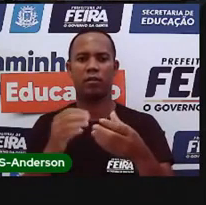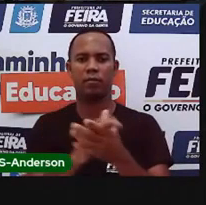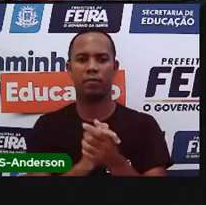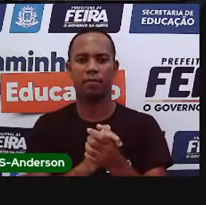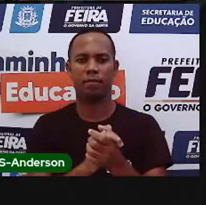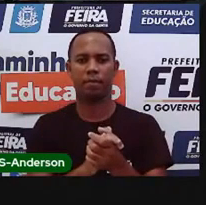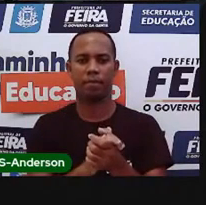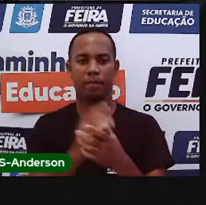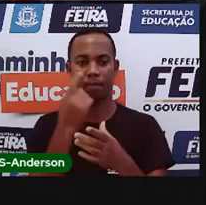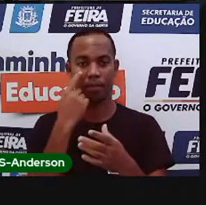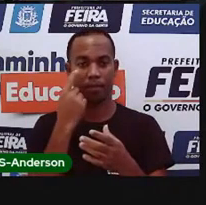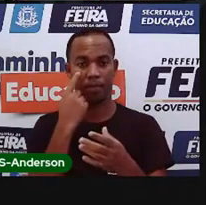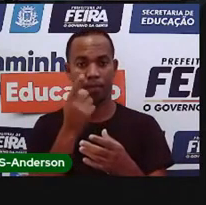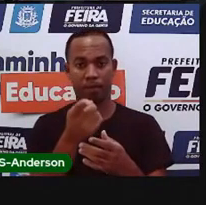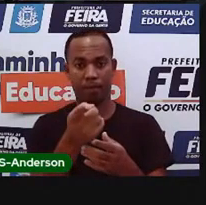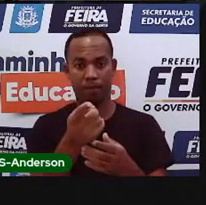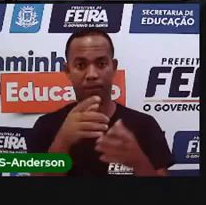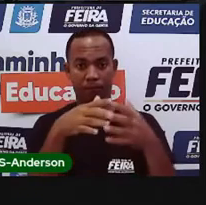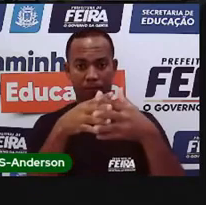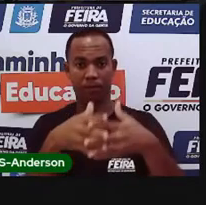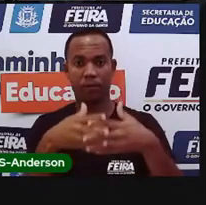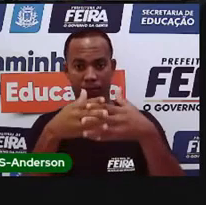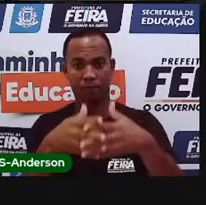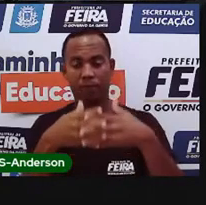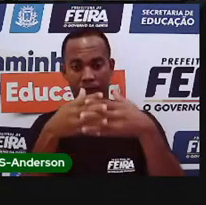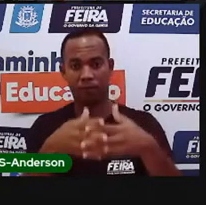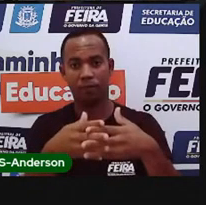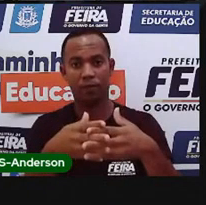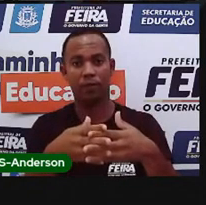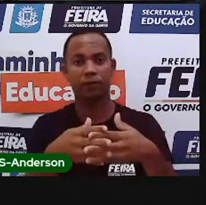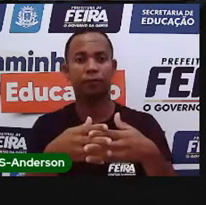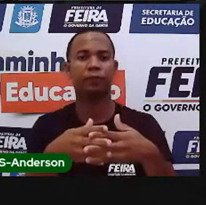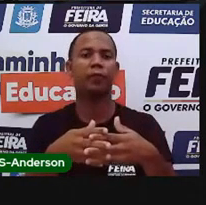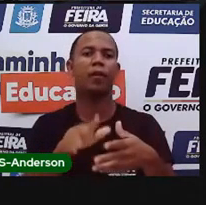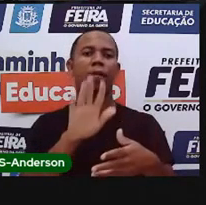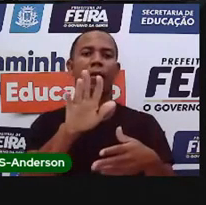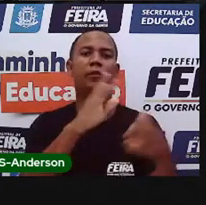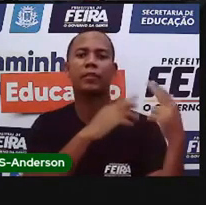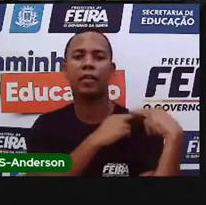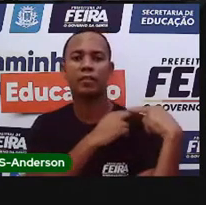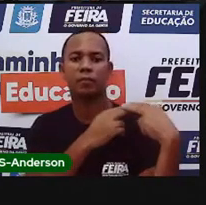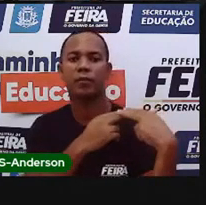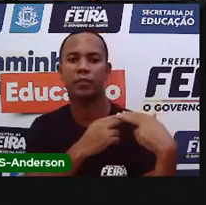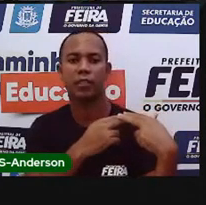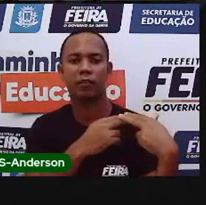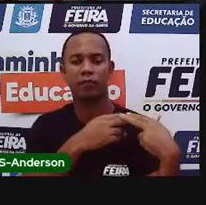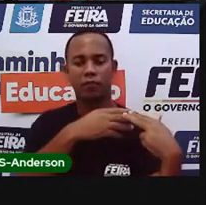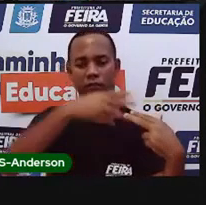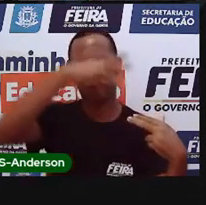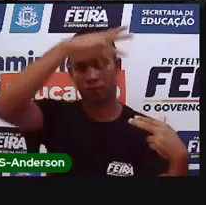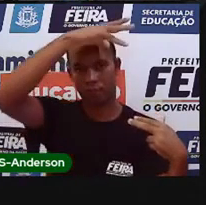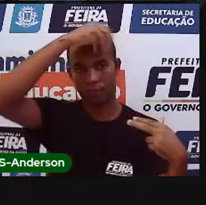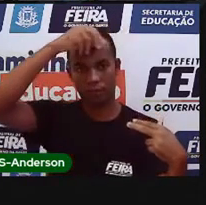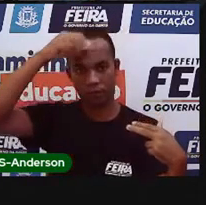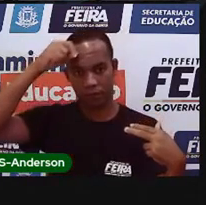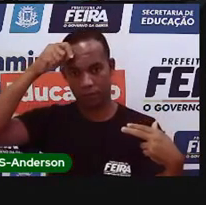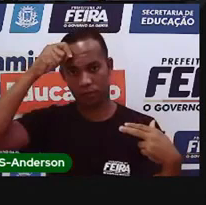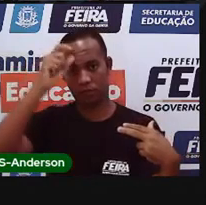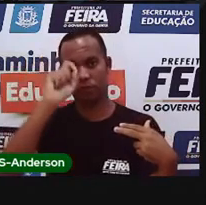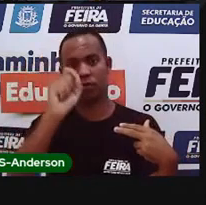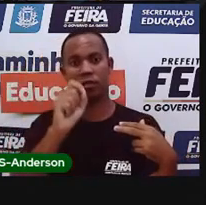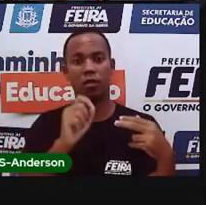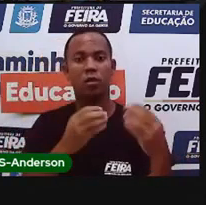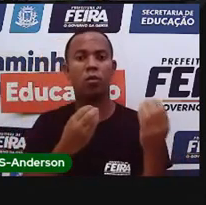Bom, o gestor público. Quem é o nosso gestor público? Colbert Martins Filho. E ele é o quê nosso? Nosso prefeito,